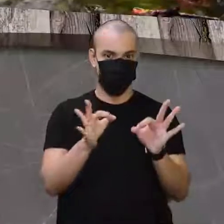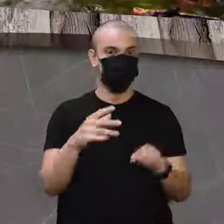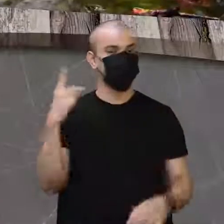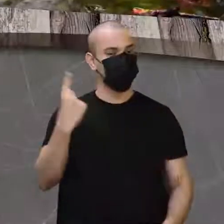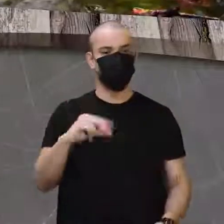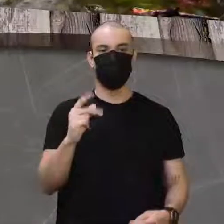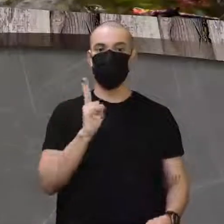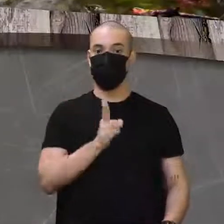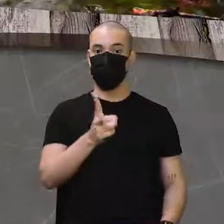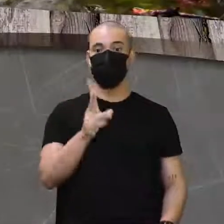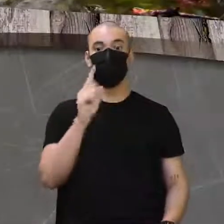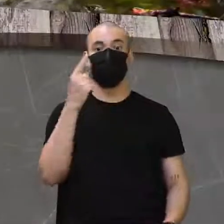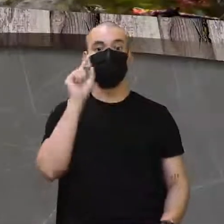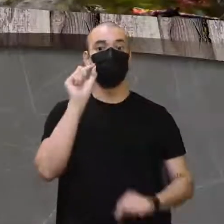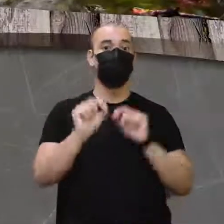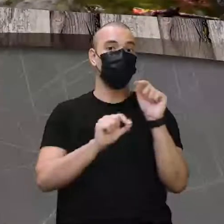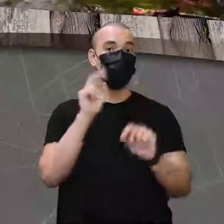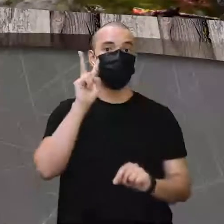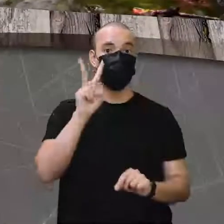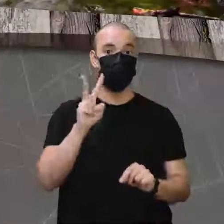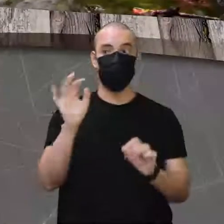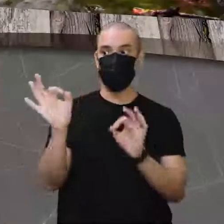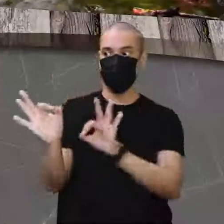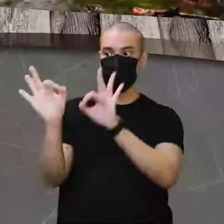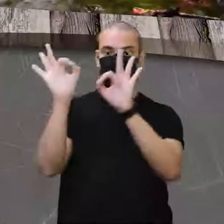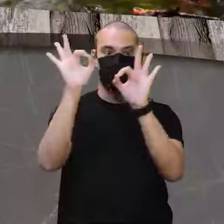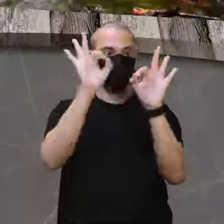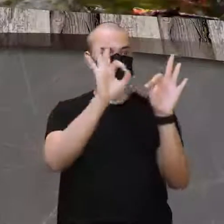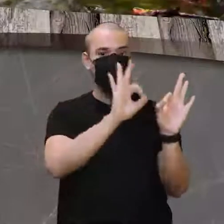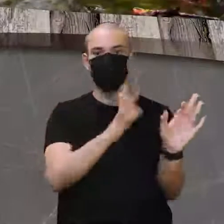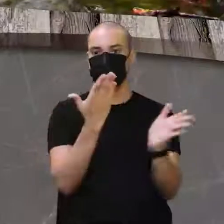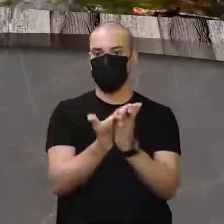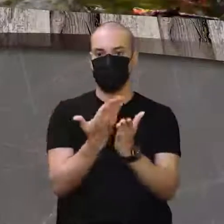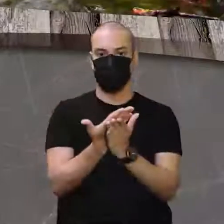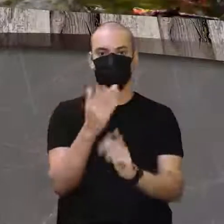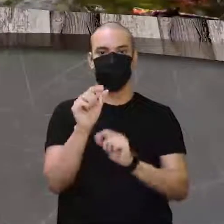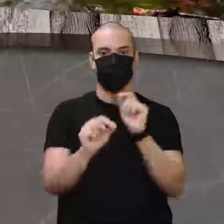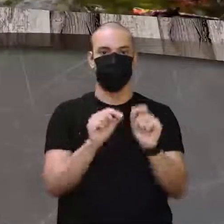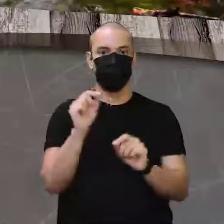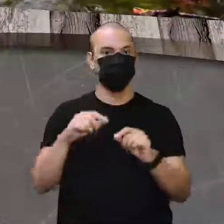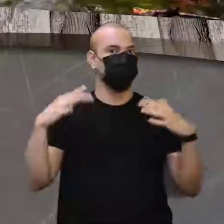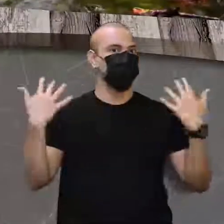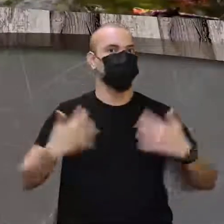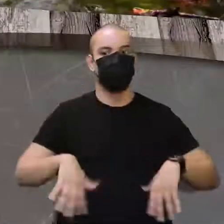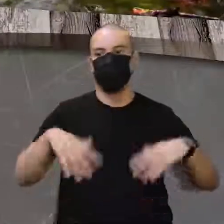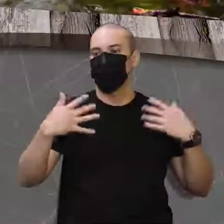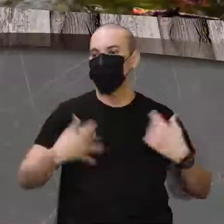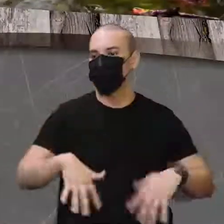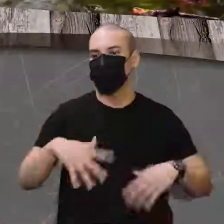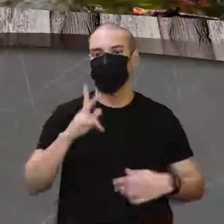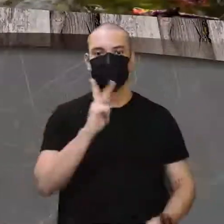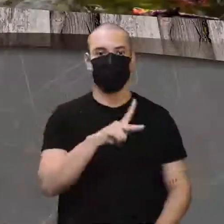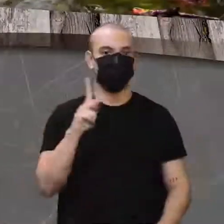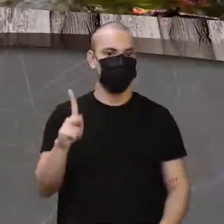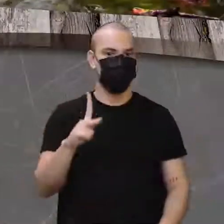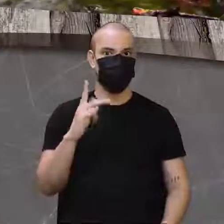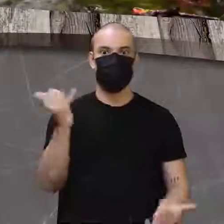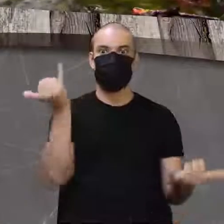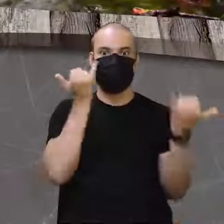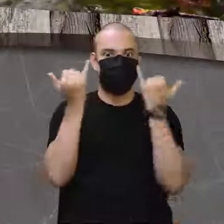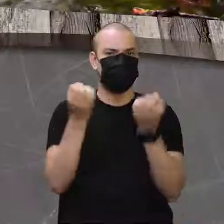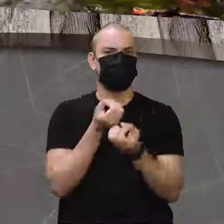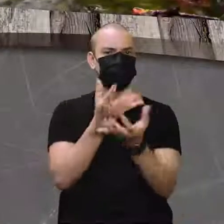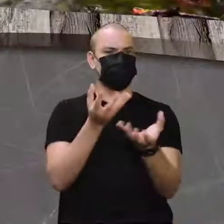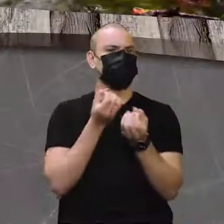Vamos lá ver o que a gente viu, certo? Nessa aula que foi, prof, poxa vida, muita